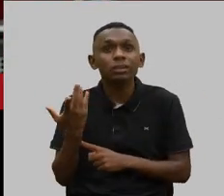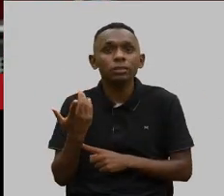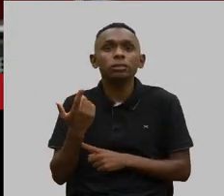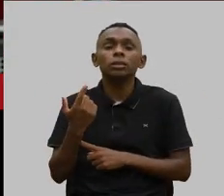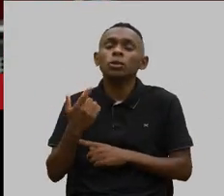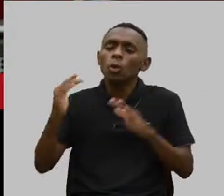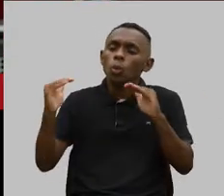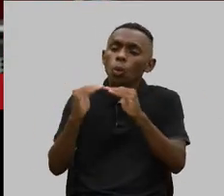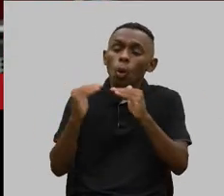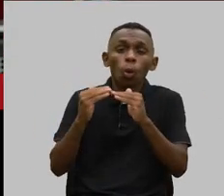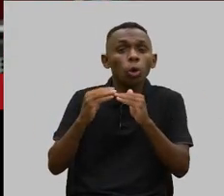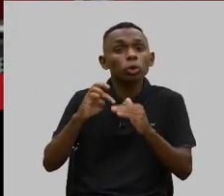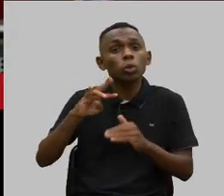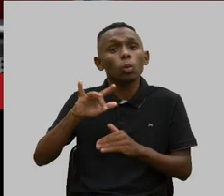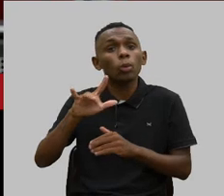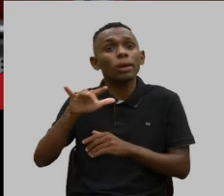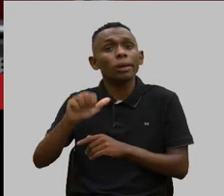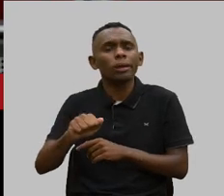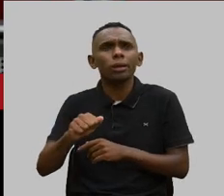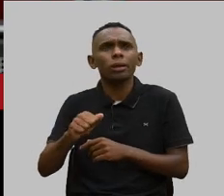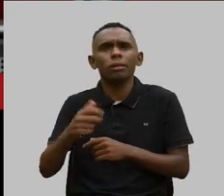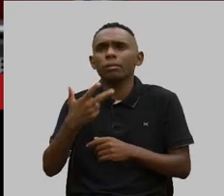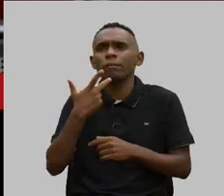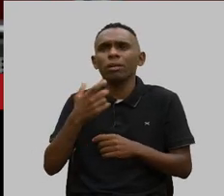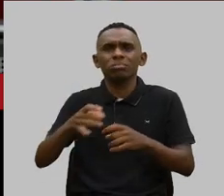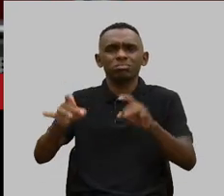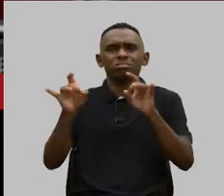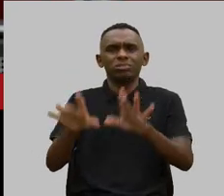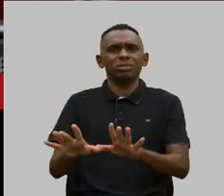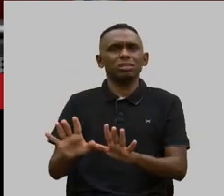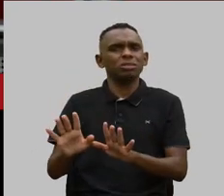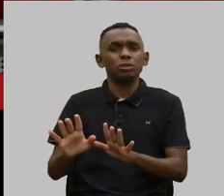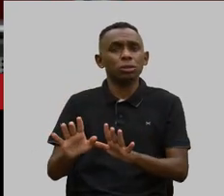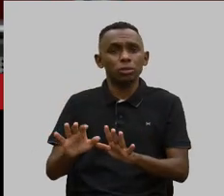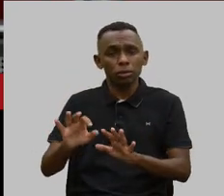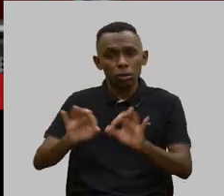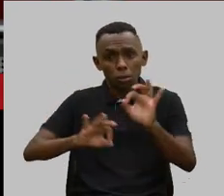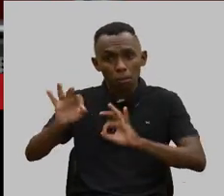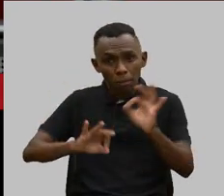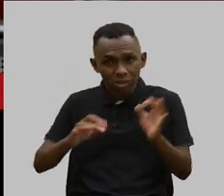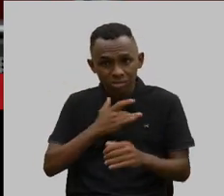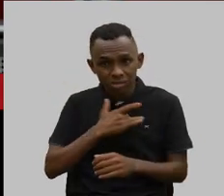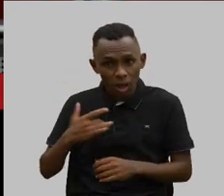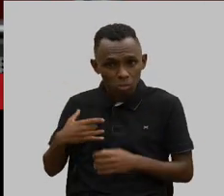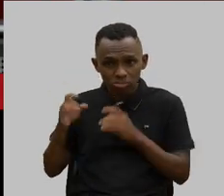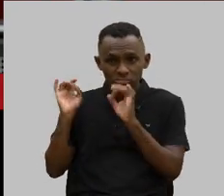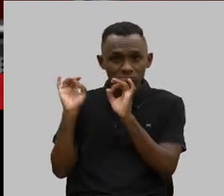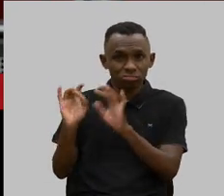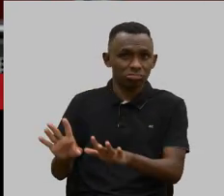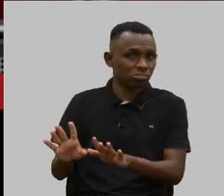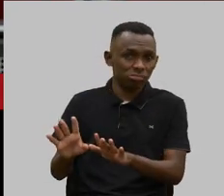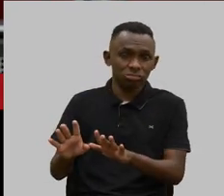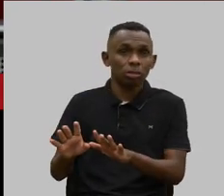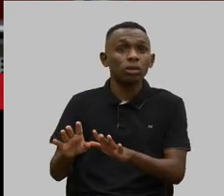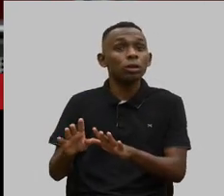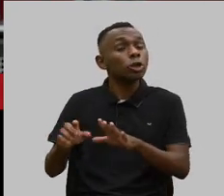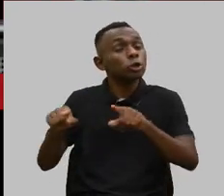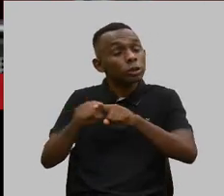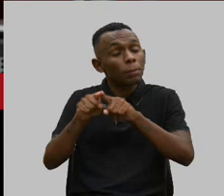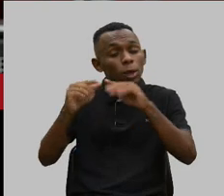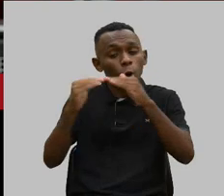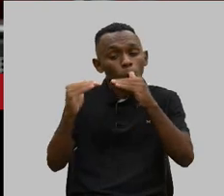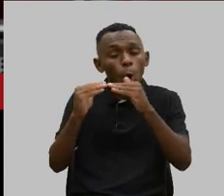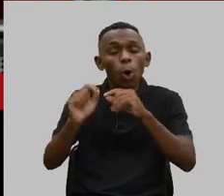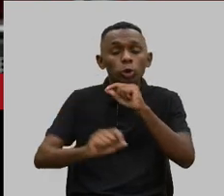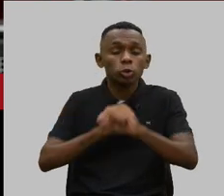do William quando ele fala que eu desisti, eu desisti do plano de saúde. triste. Eu me encontro na fala do Renato quando ele fala olha,